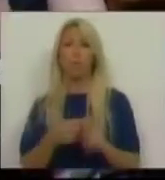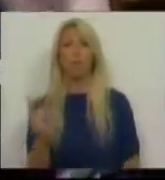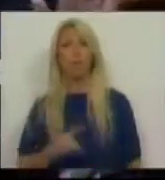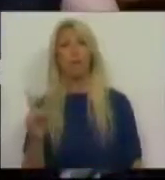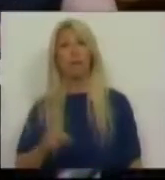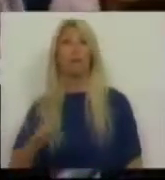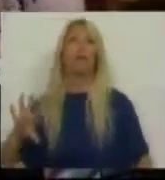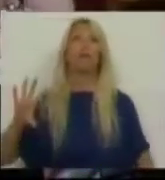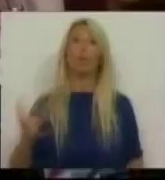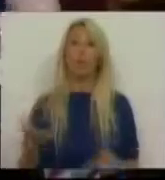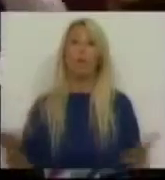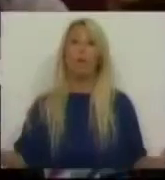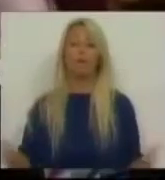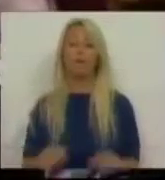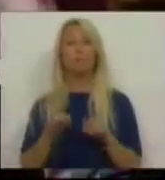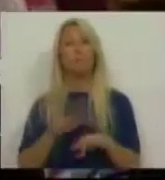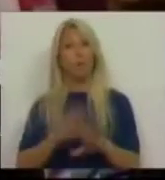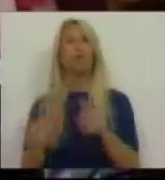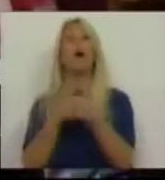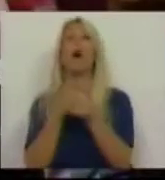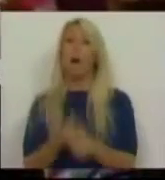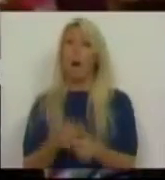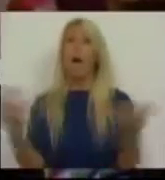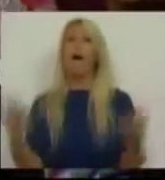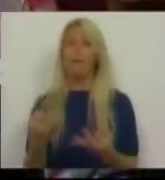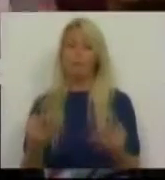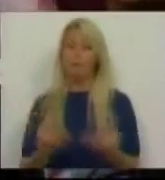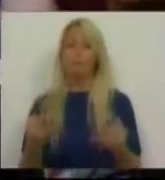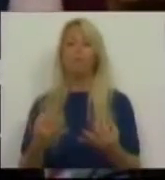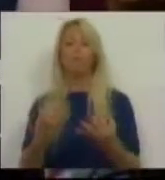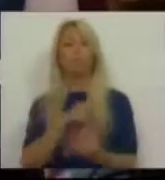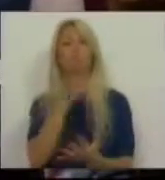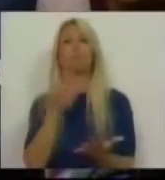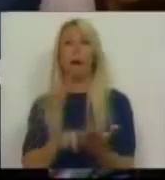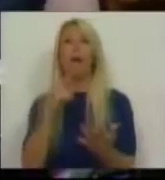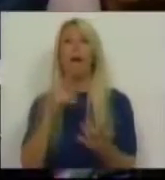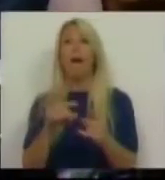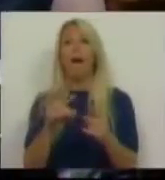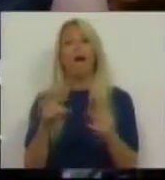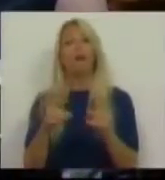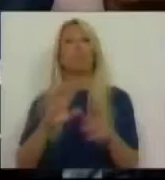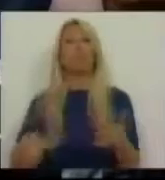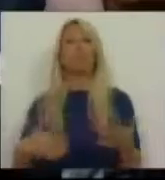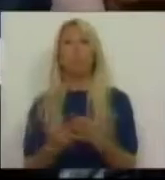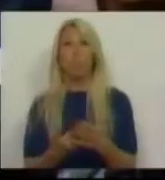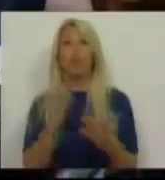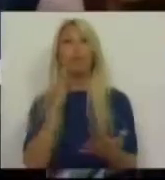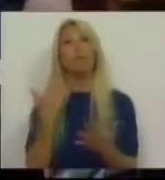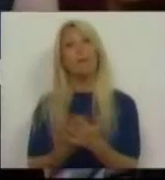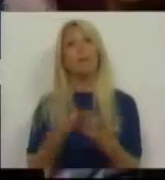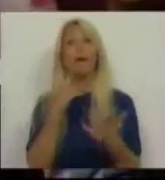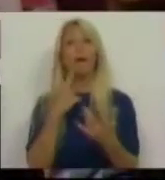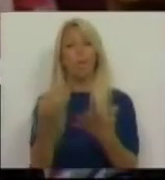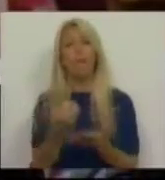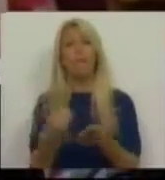por isso, sem dúvida, a proposta sobre a necessidade urgente pôr fim a este vazio legal, parafraseando a